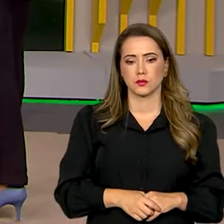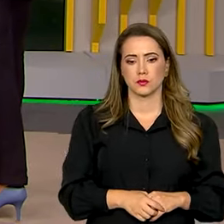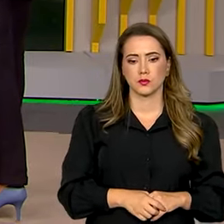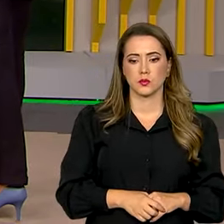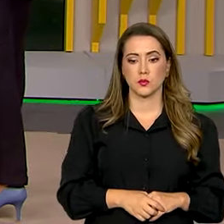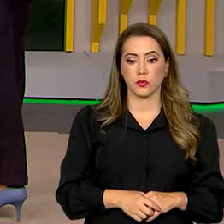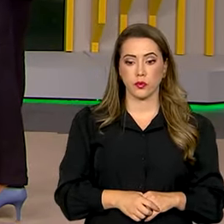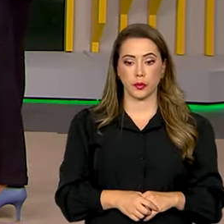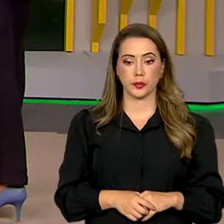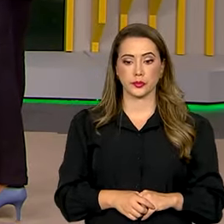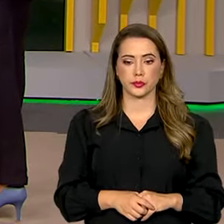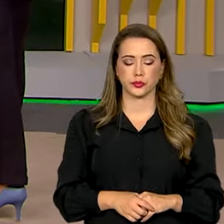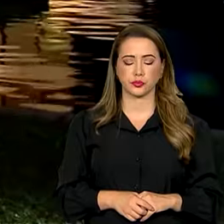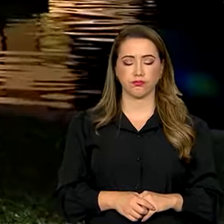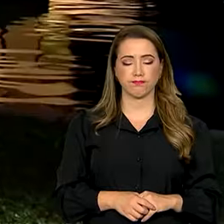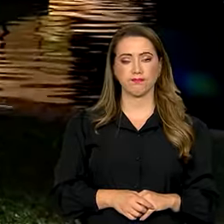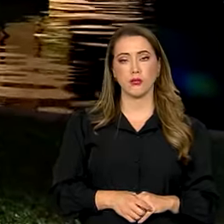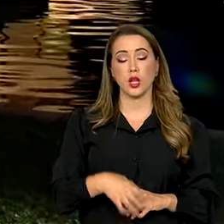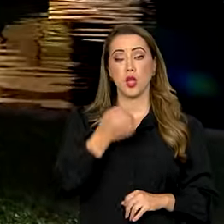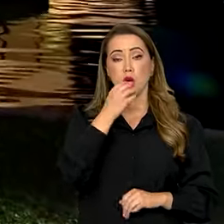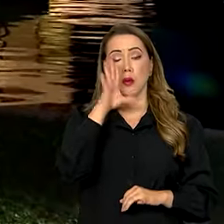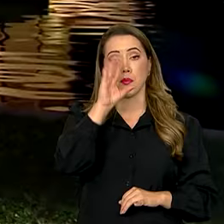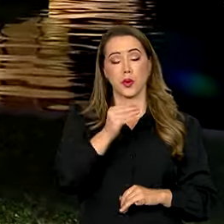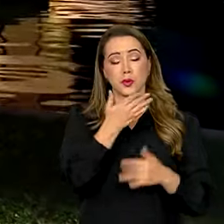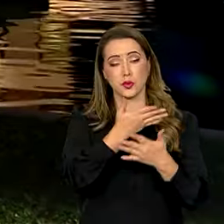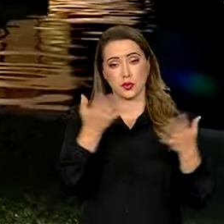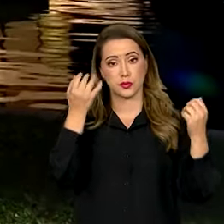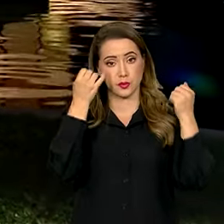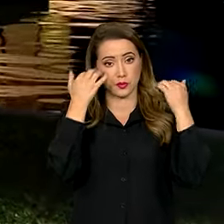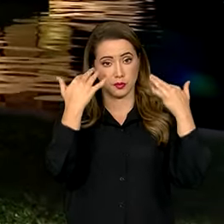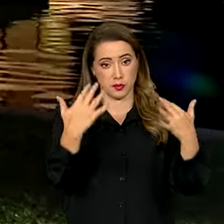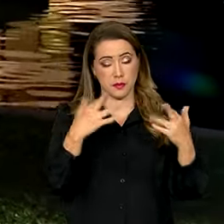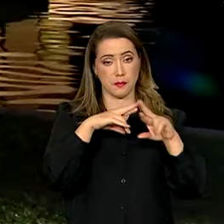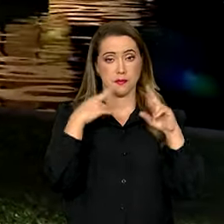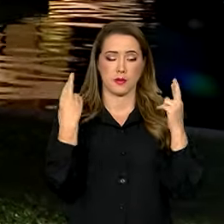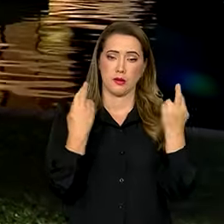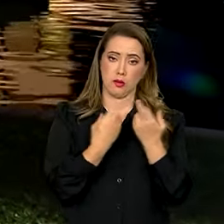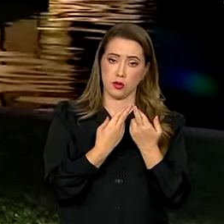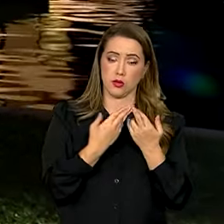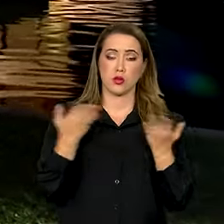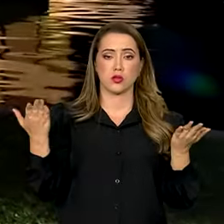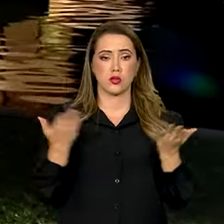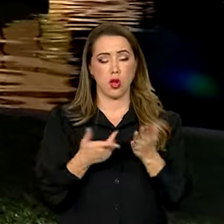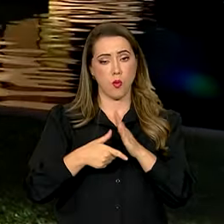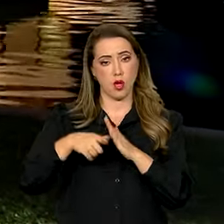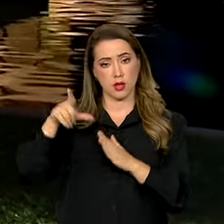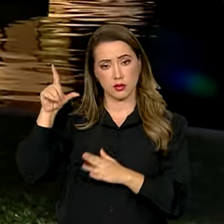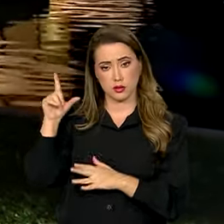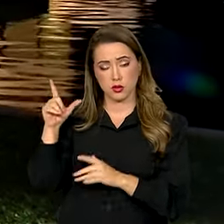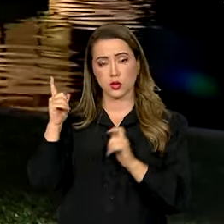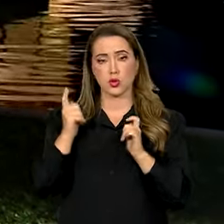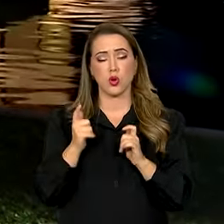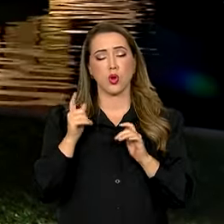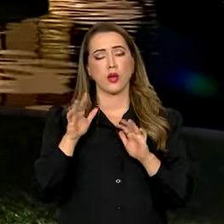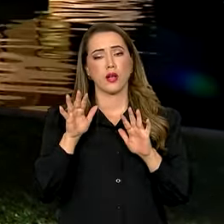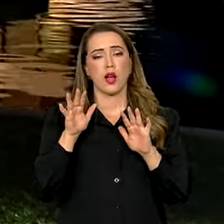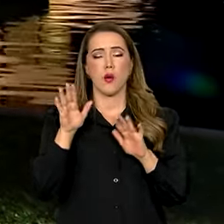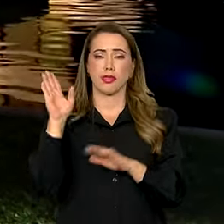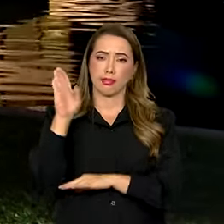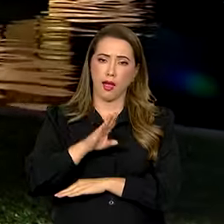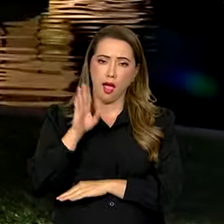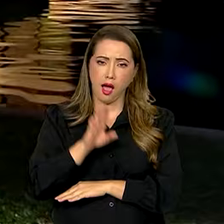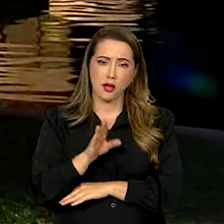Boa noite, Carol, Roberto, uma boa noite a todos que nos assistem. Olha, a reunião foi agora há pouco, no final da tarde,